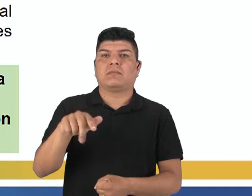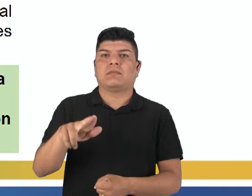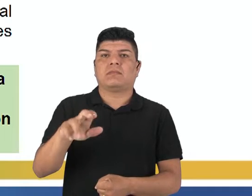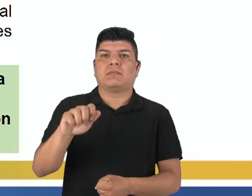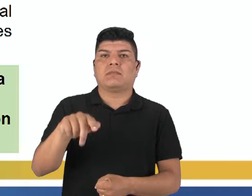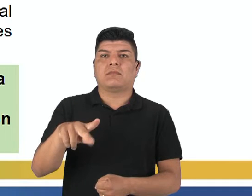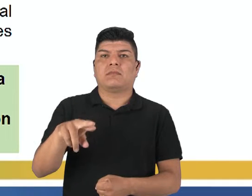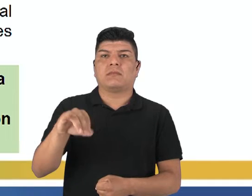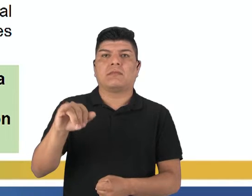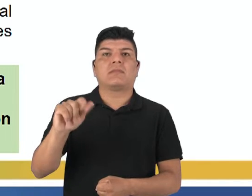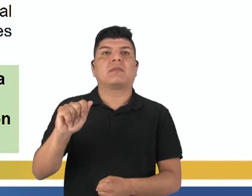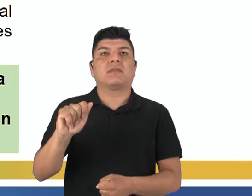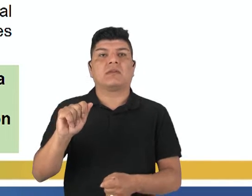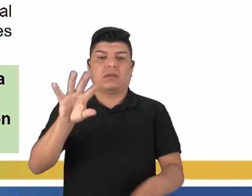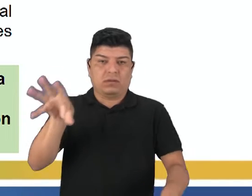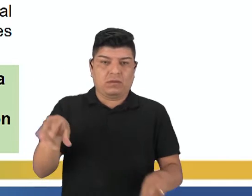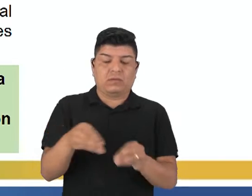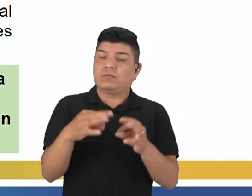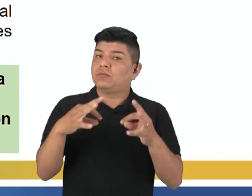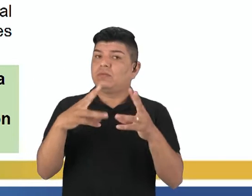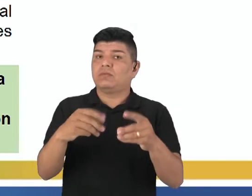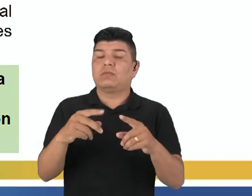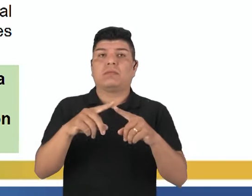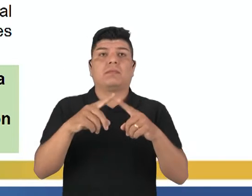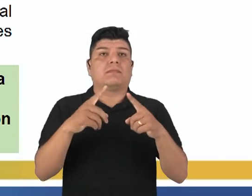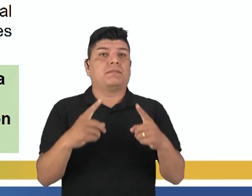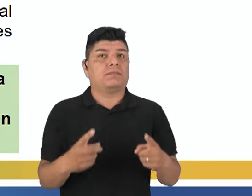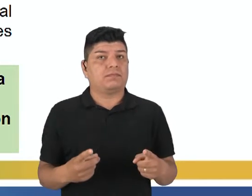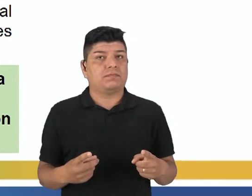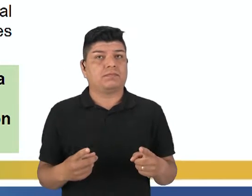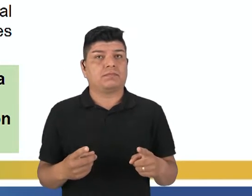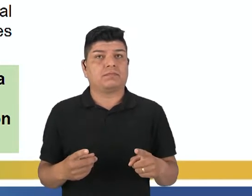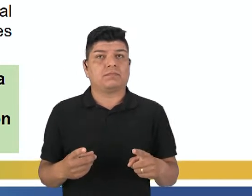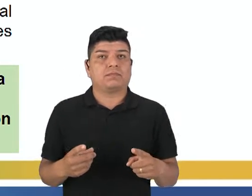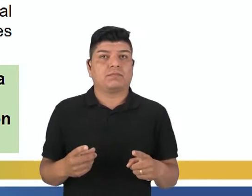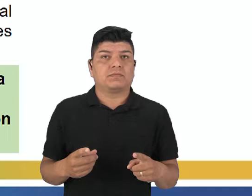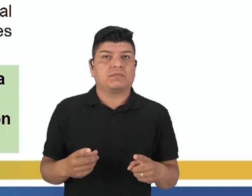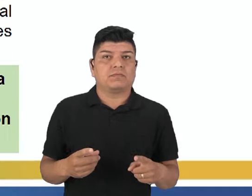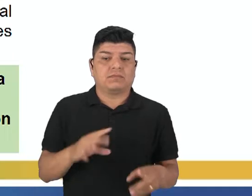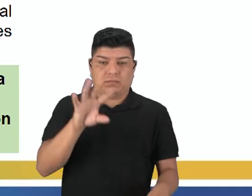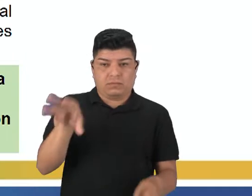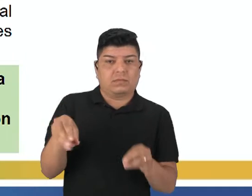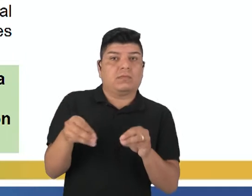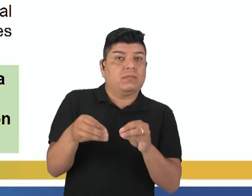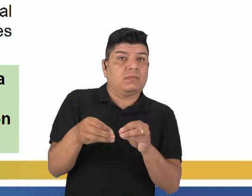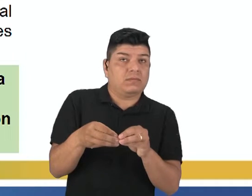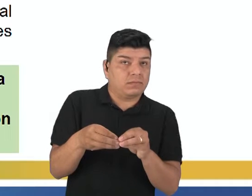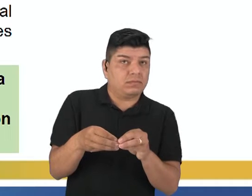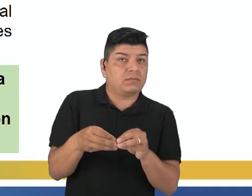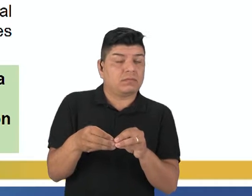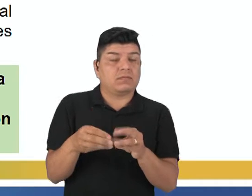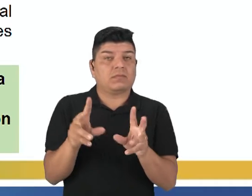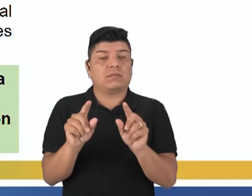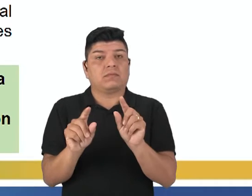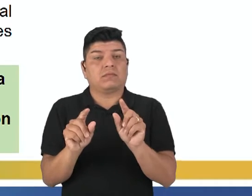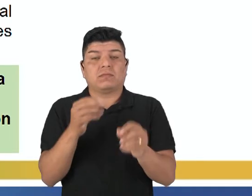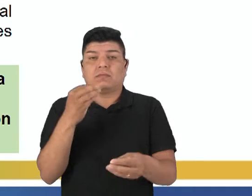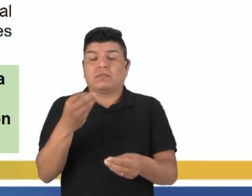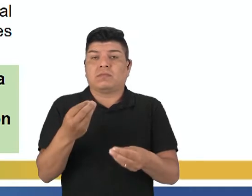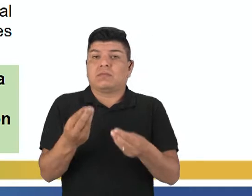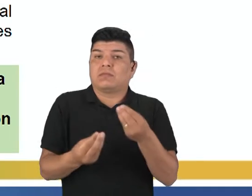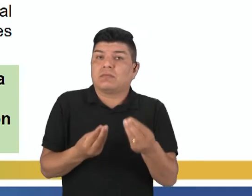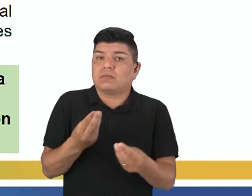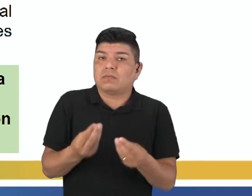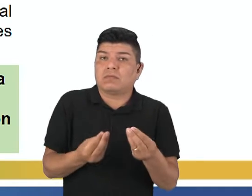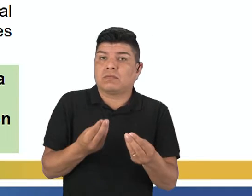elas se complementam. Porém, para que elas se complementem, é como se elas